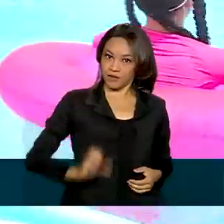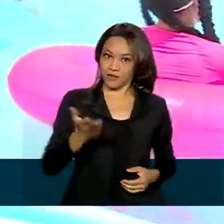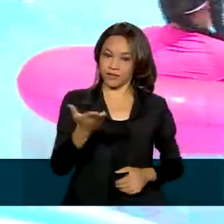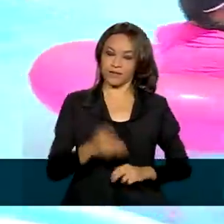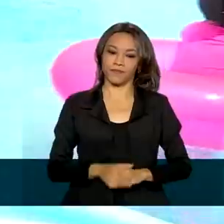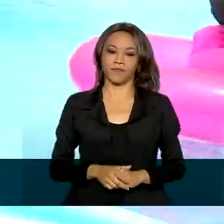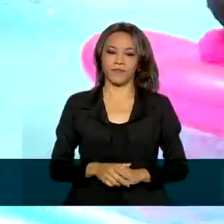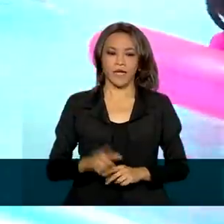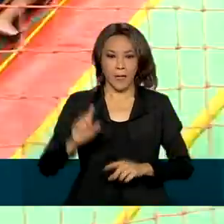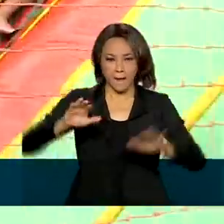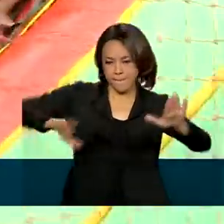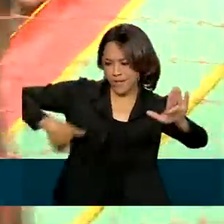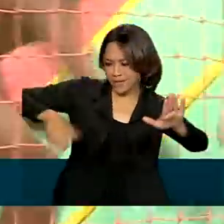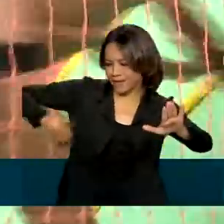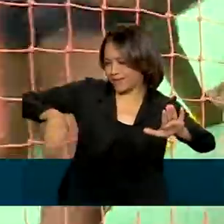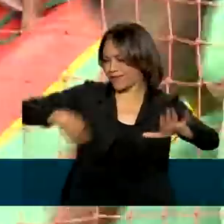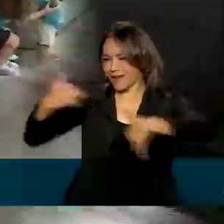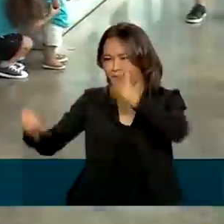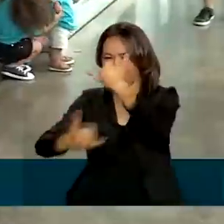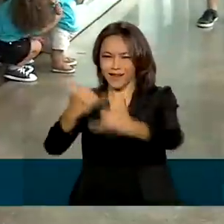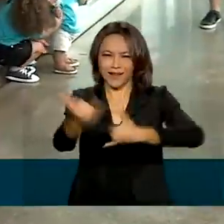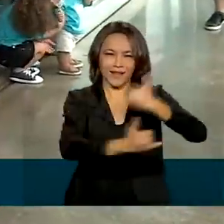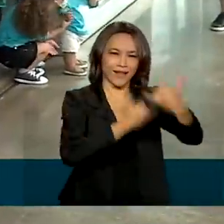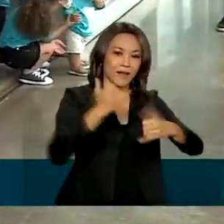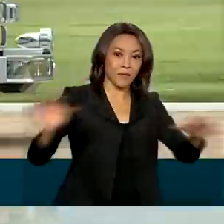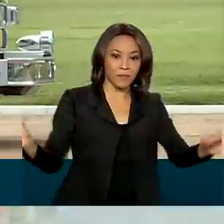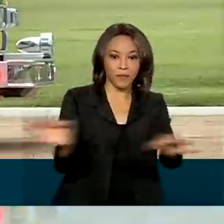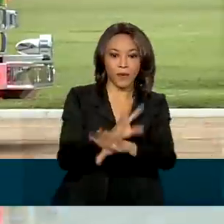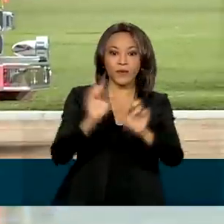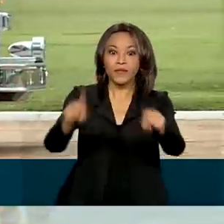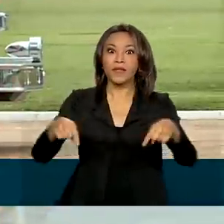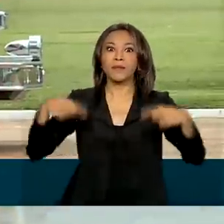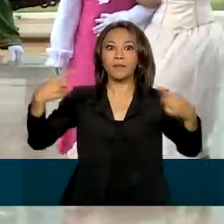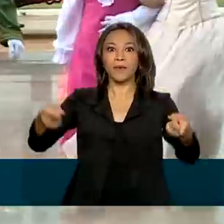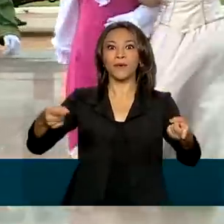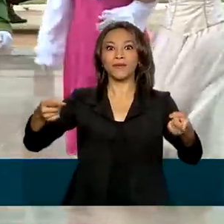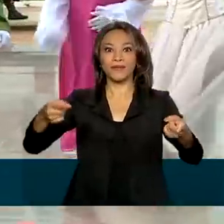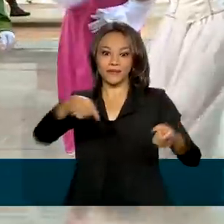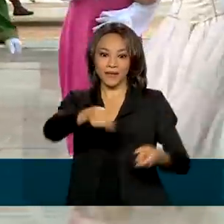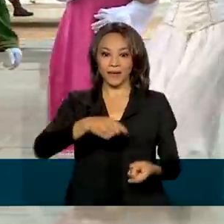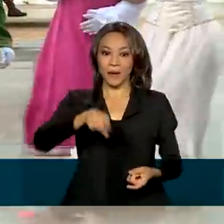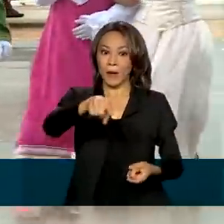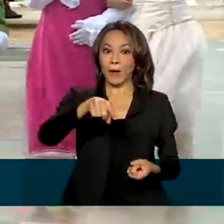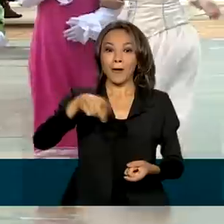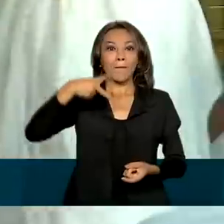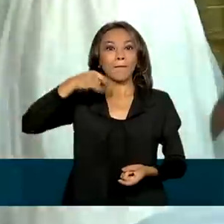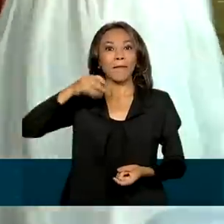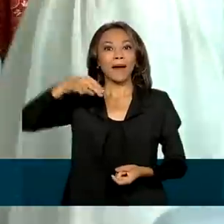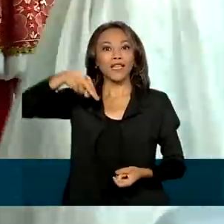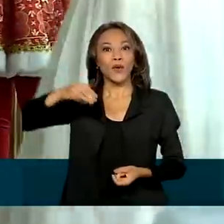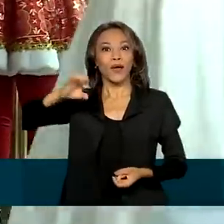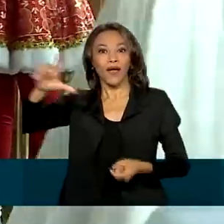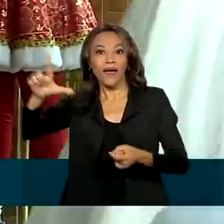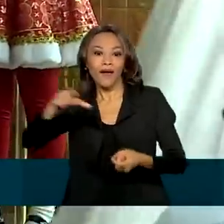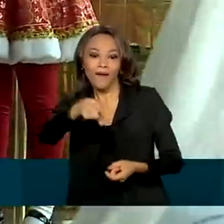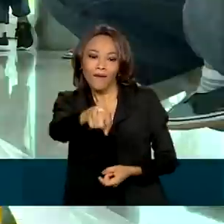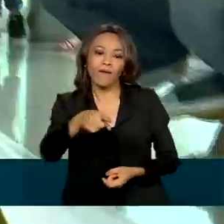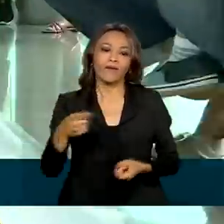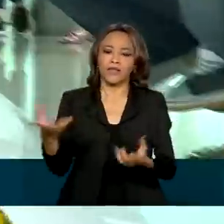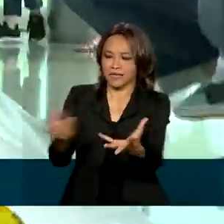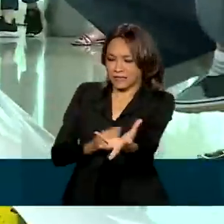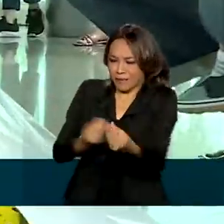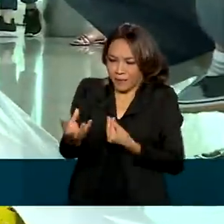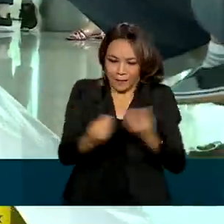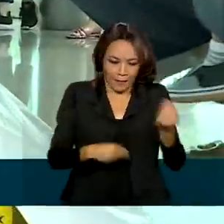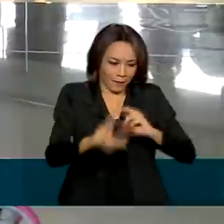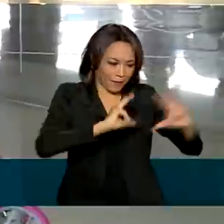Depois da piscina e de muita brincadeira, um encontro com o Papai Noel. Todo mundo ganhou presente. Foi a segunda